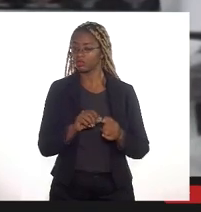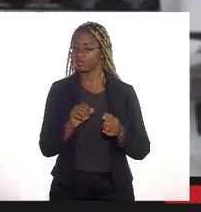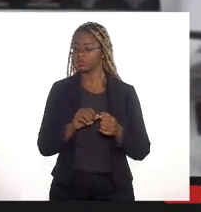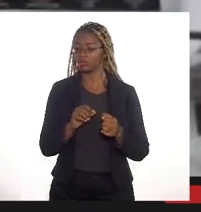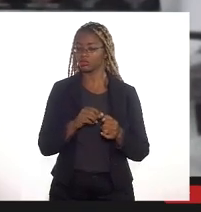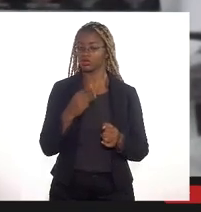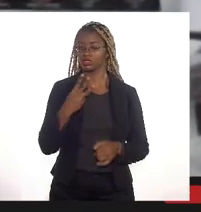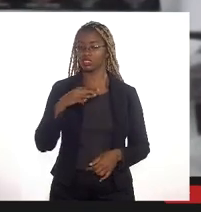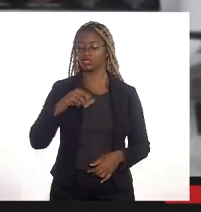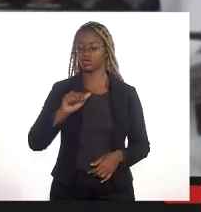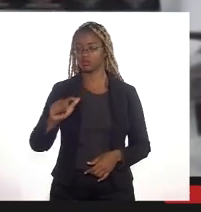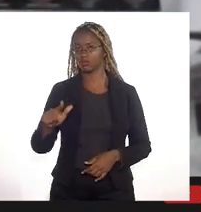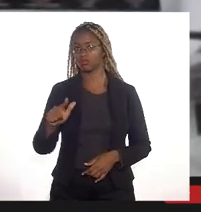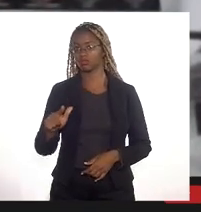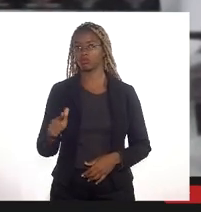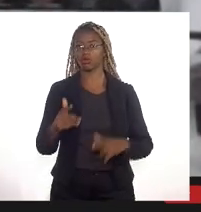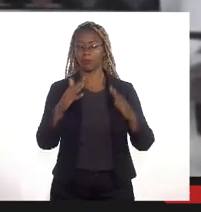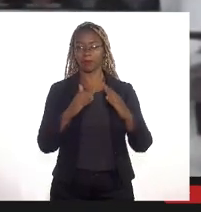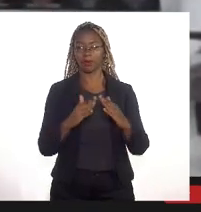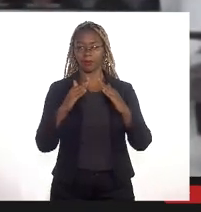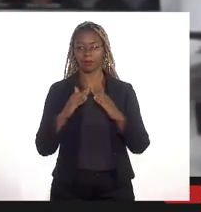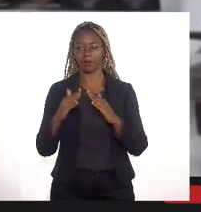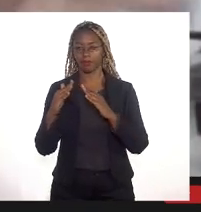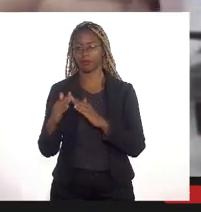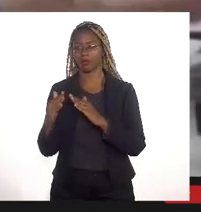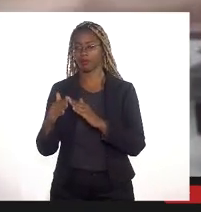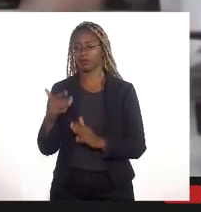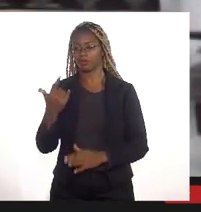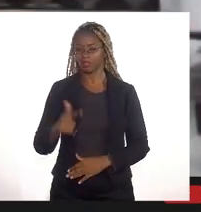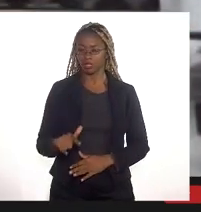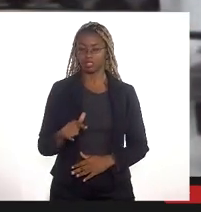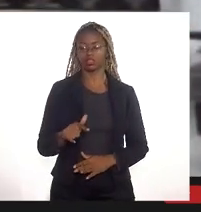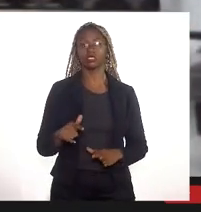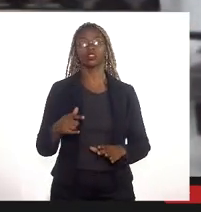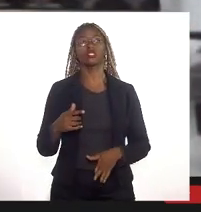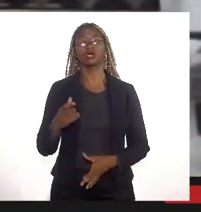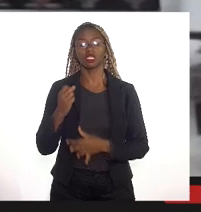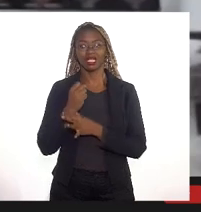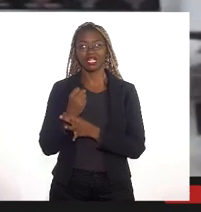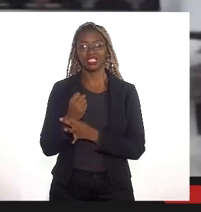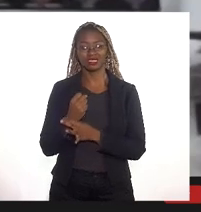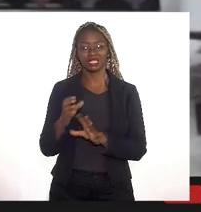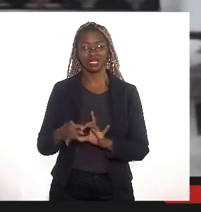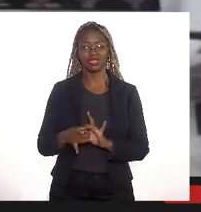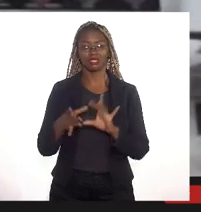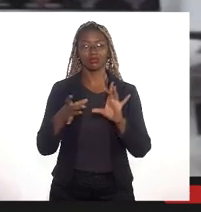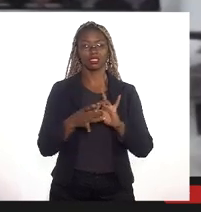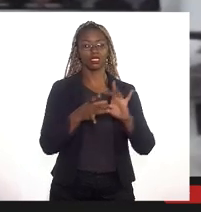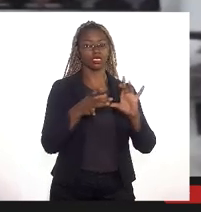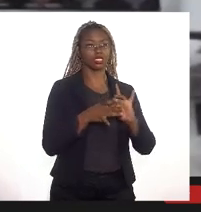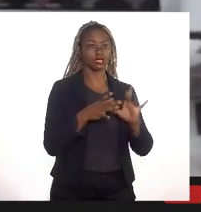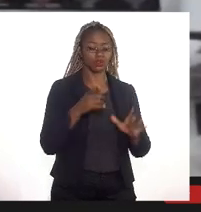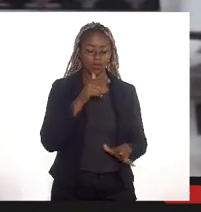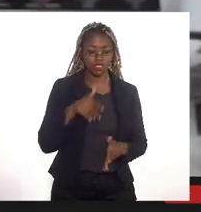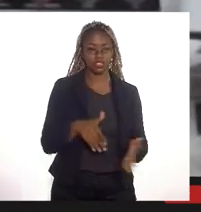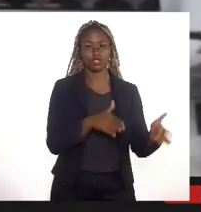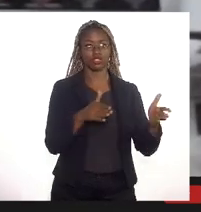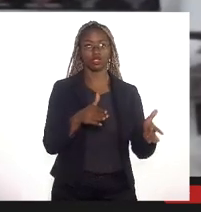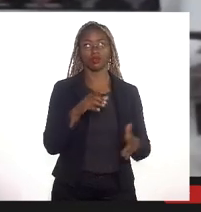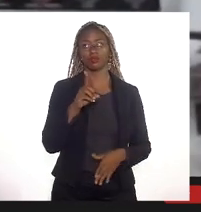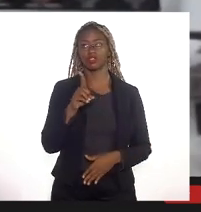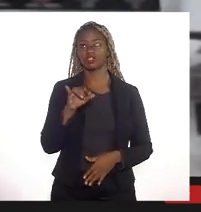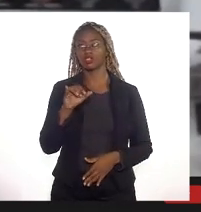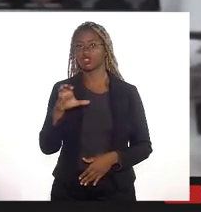reassentamentos garantindo justamente a liberação desses corpos hídricos a gente pega o DIC 1 com 1